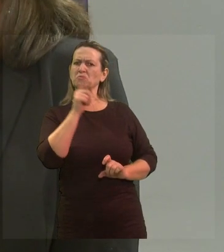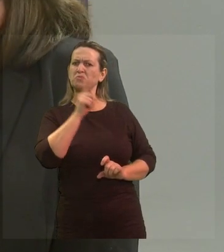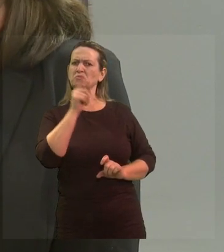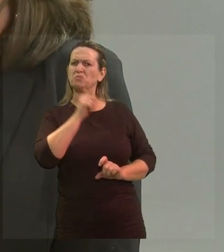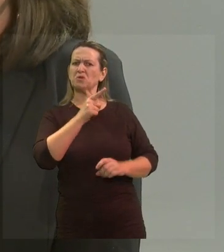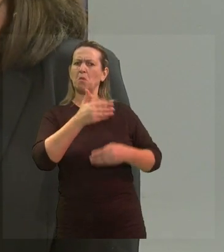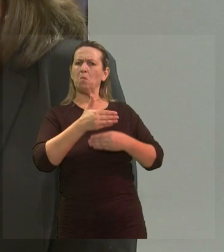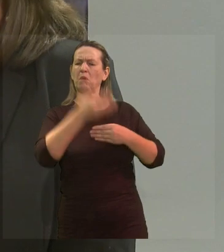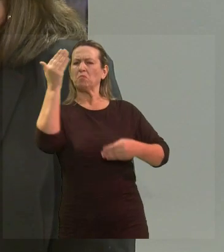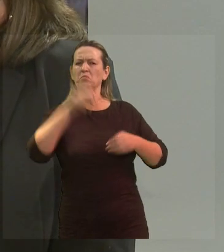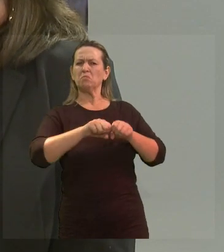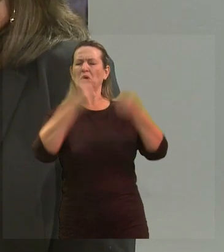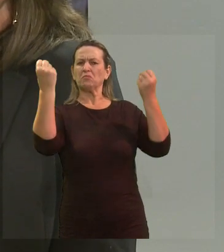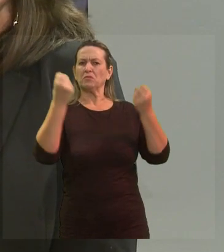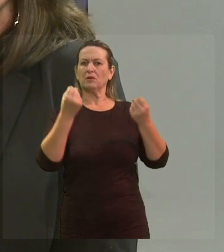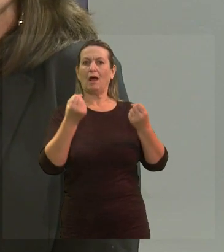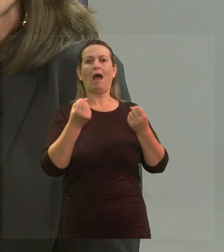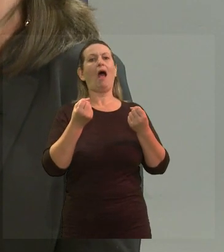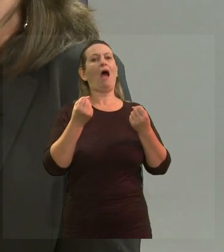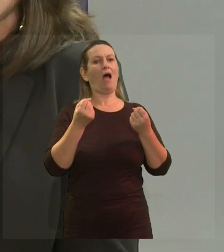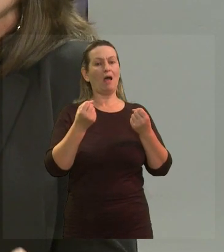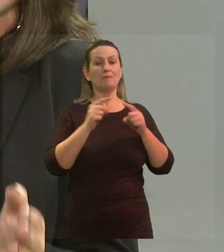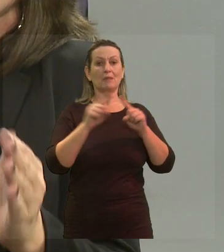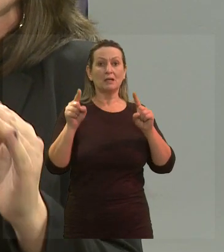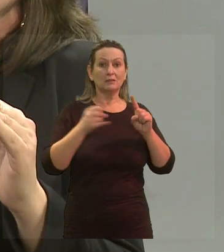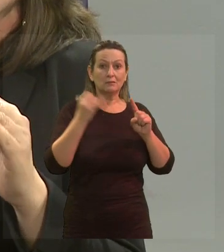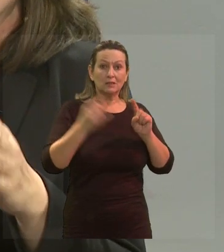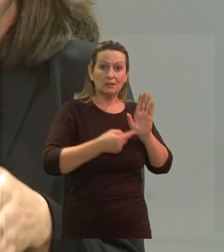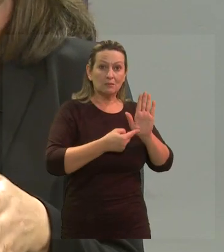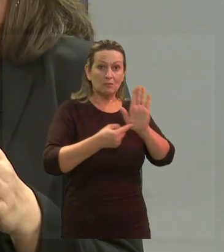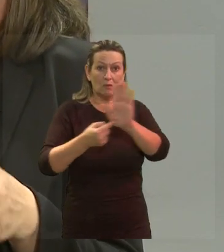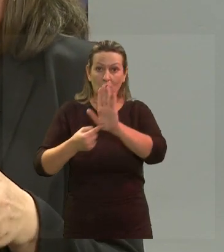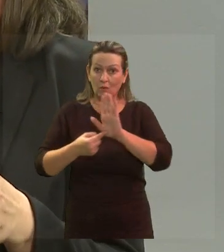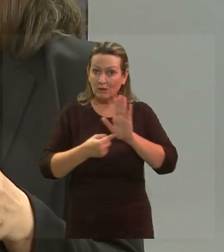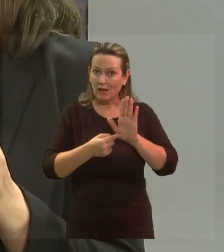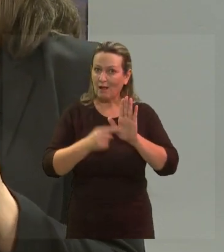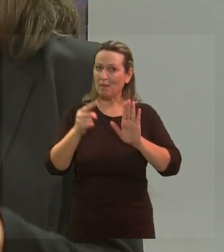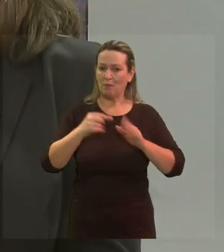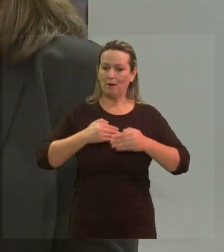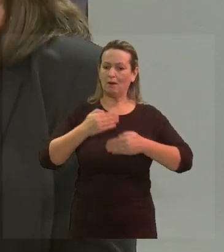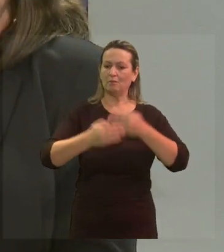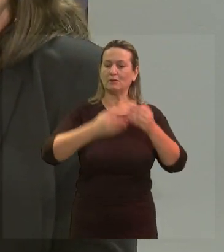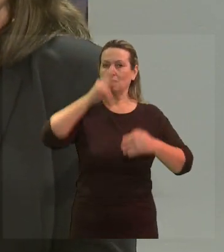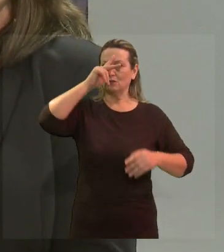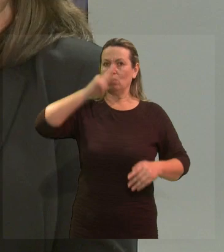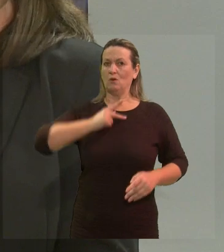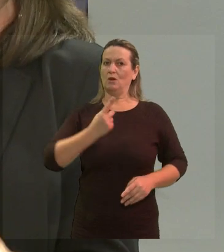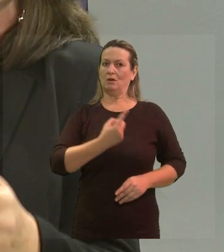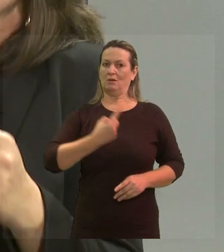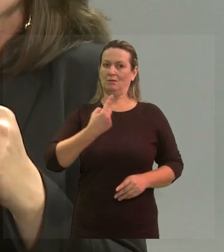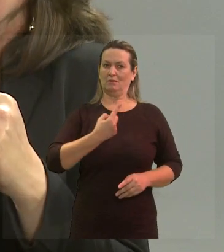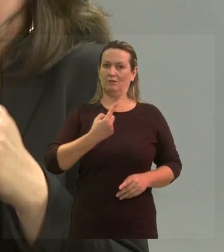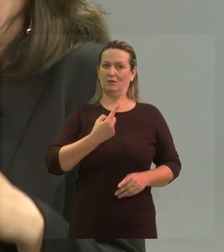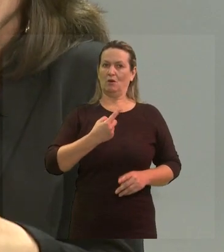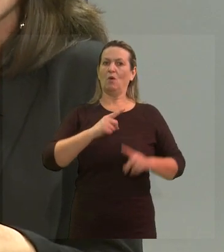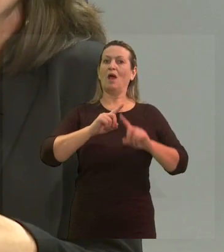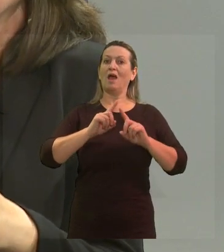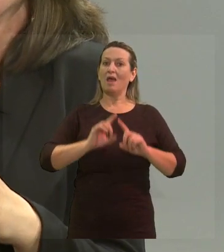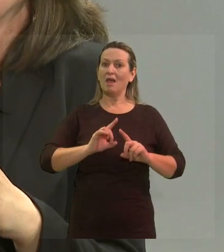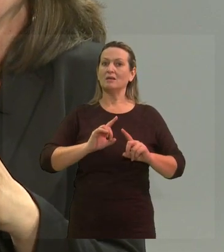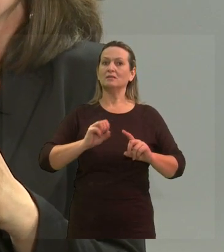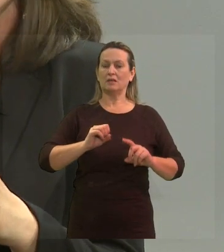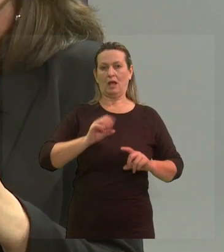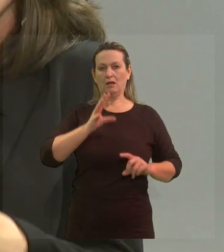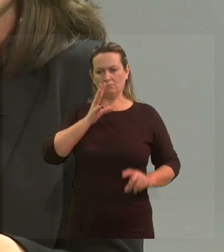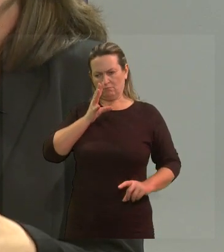vencer as barreiras, mas é importante mostrar que não é um processo só individual, né, é um processo de resiliência